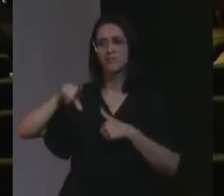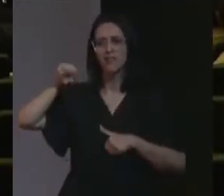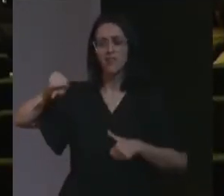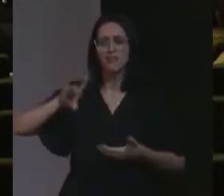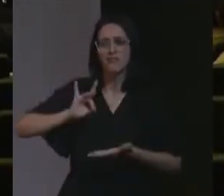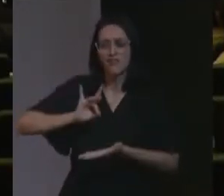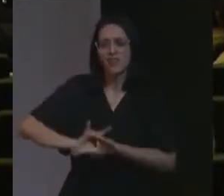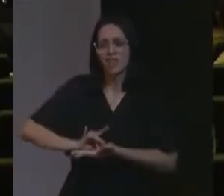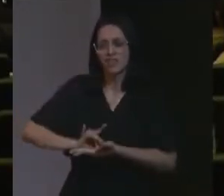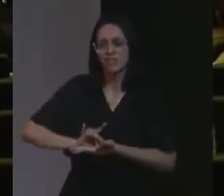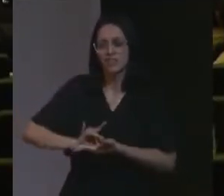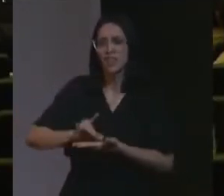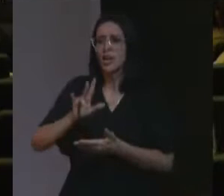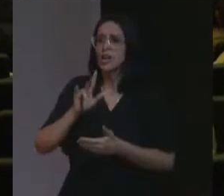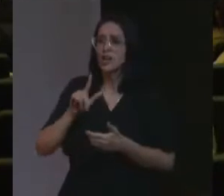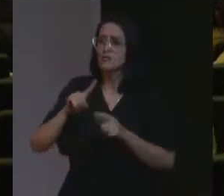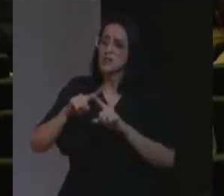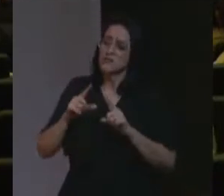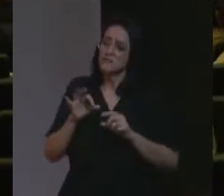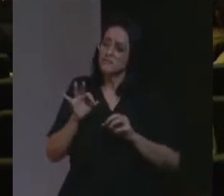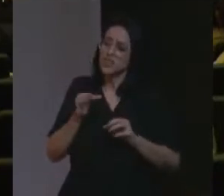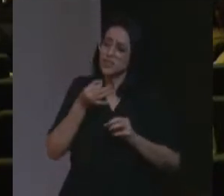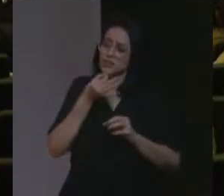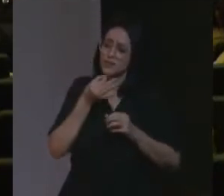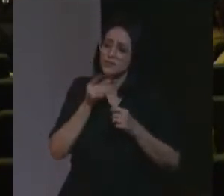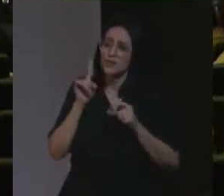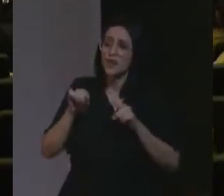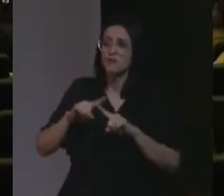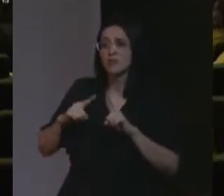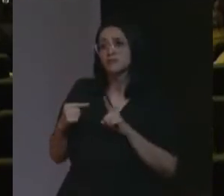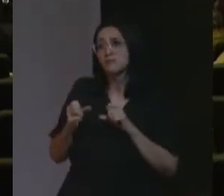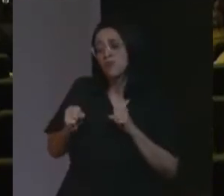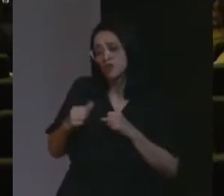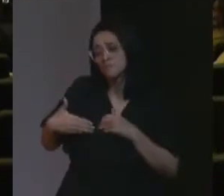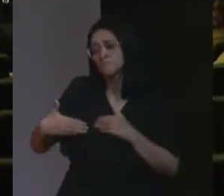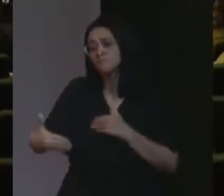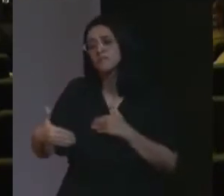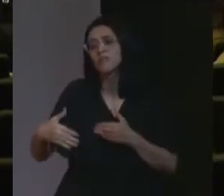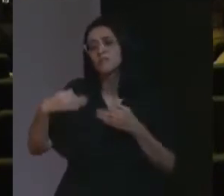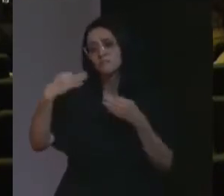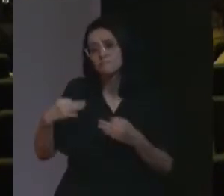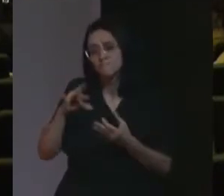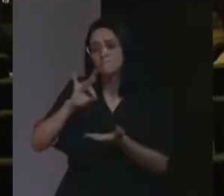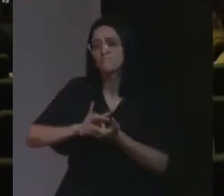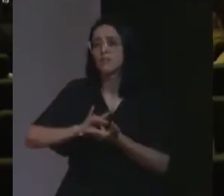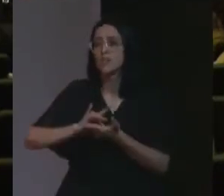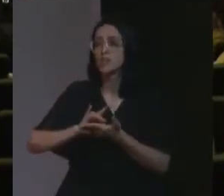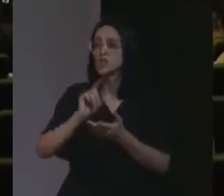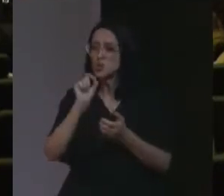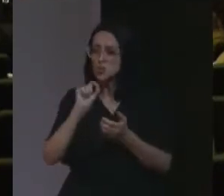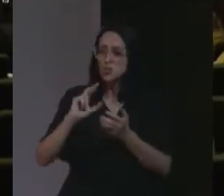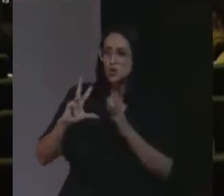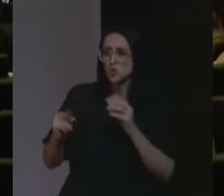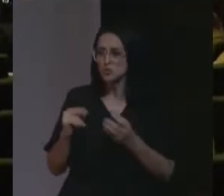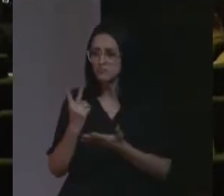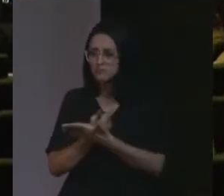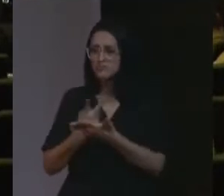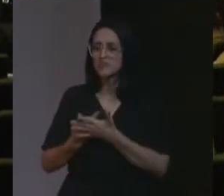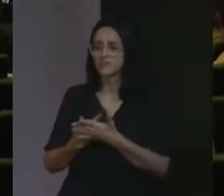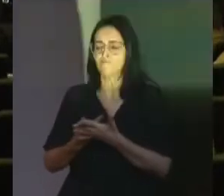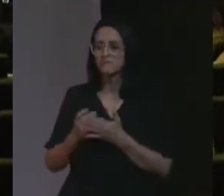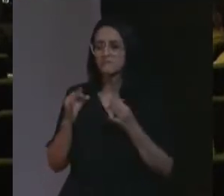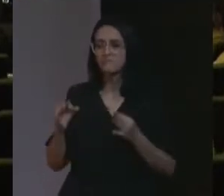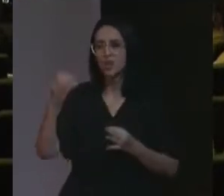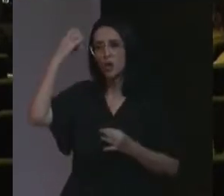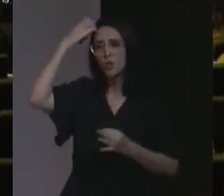verdade, de fato. E que todas essas mazelas que ele fez, que ele realmente seja condenado por isso.